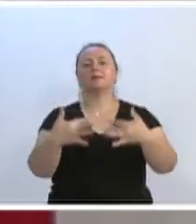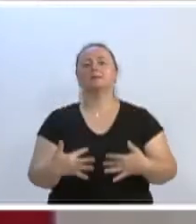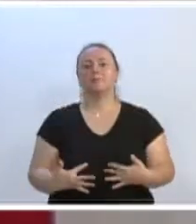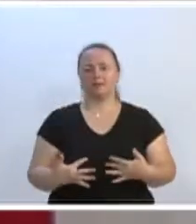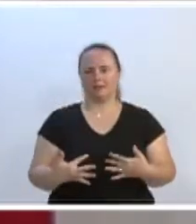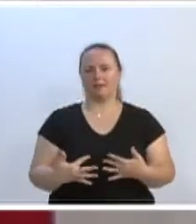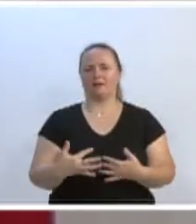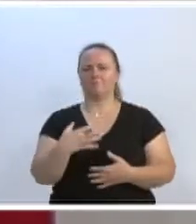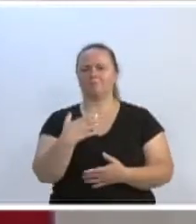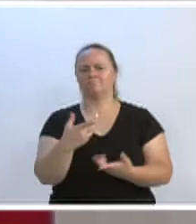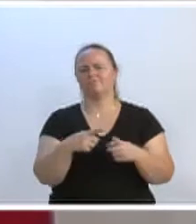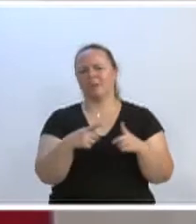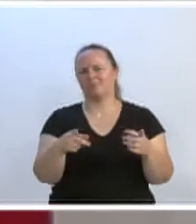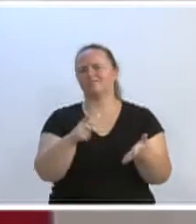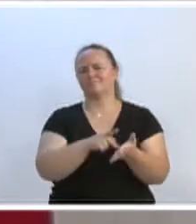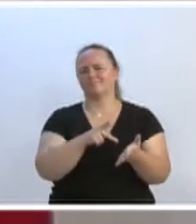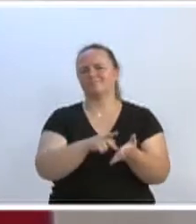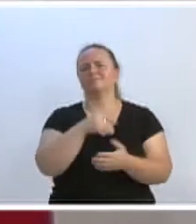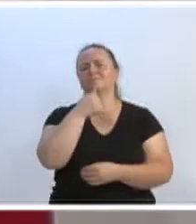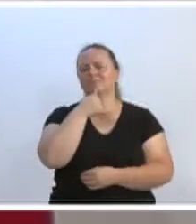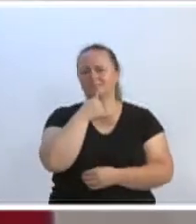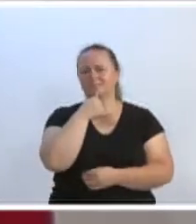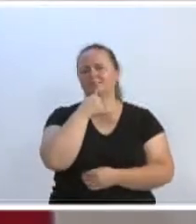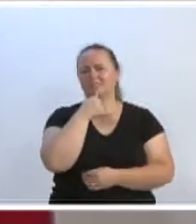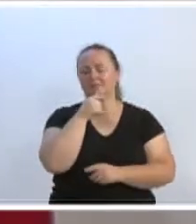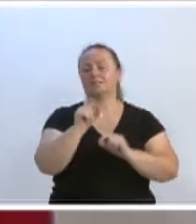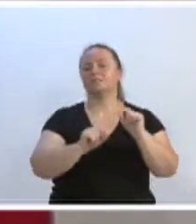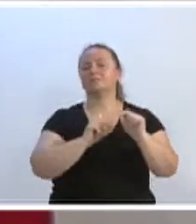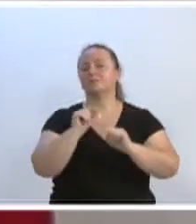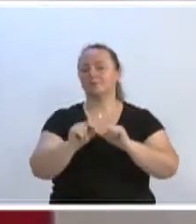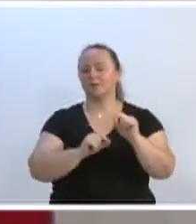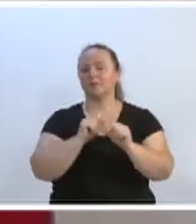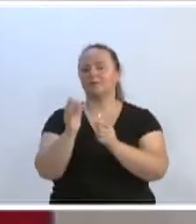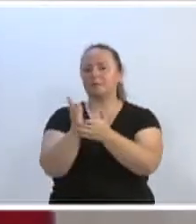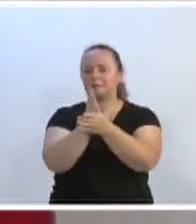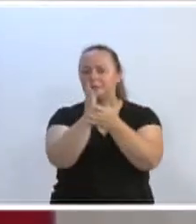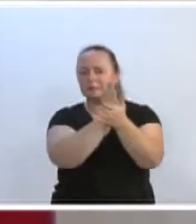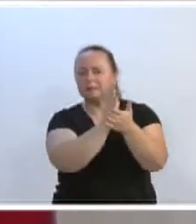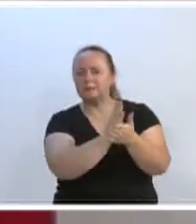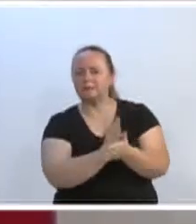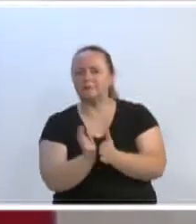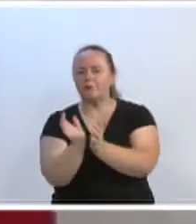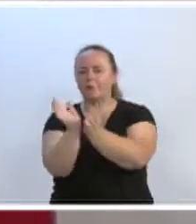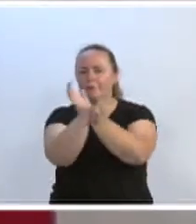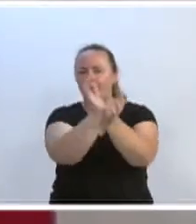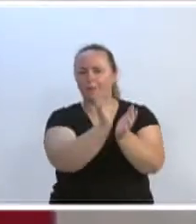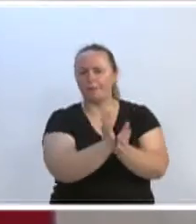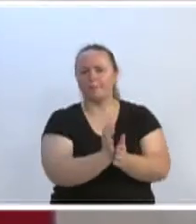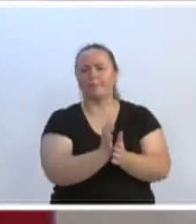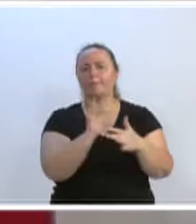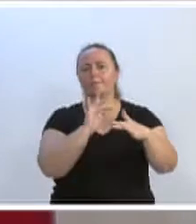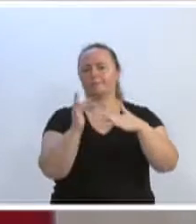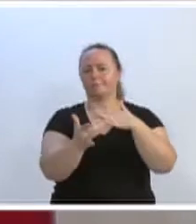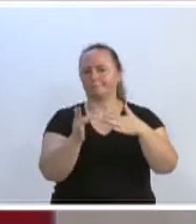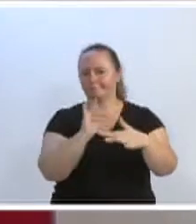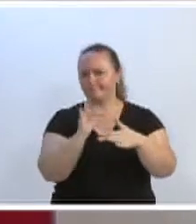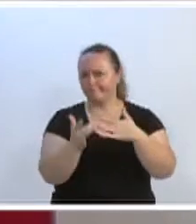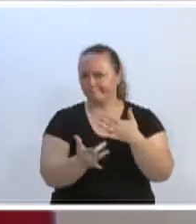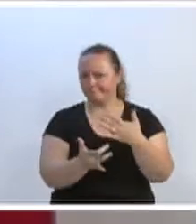e de forma entristecida, que alguns grupelhos de redes sociais,